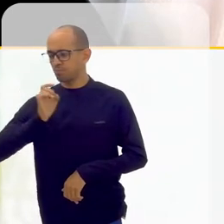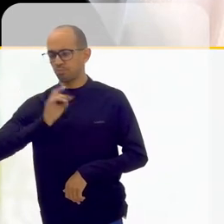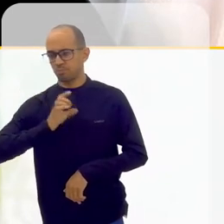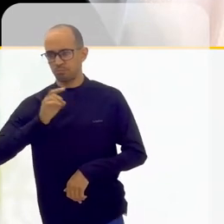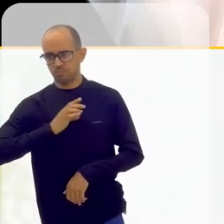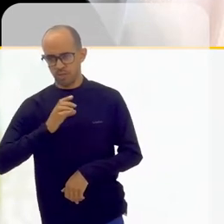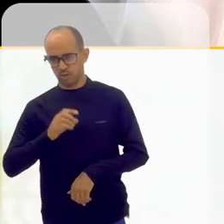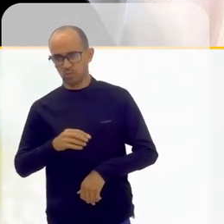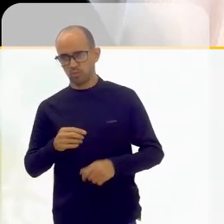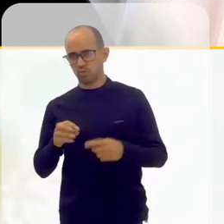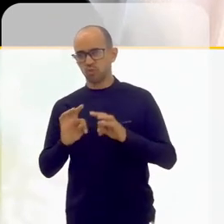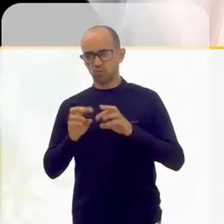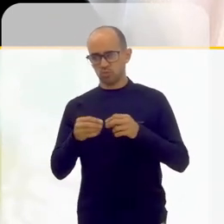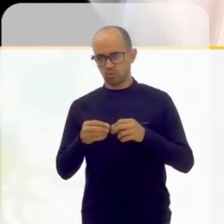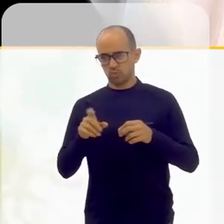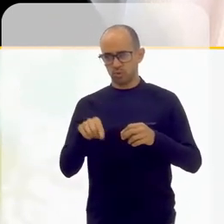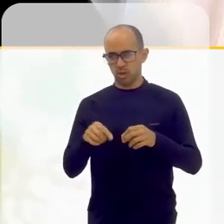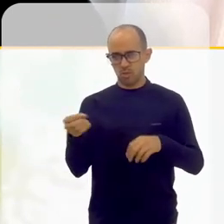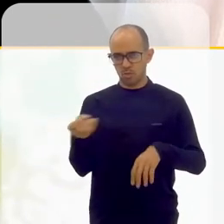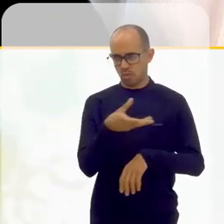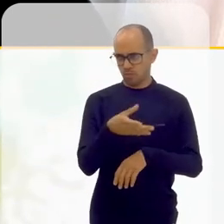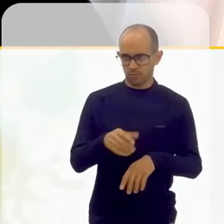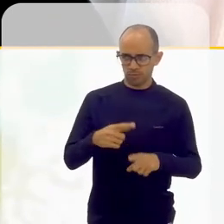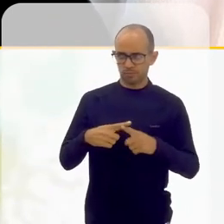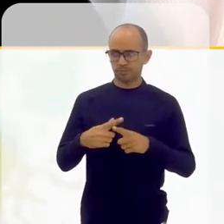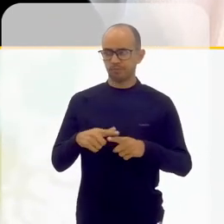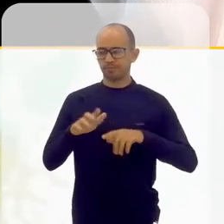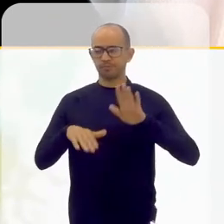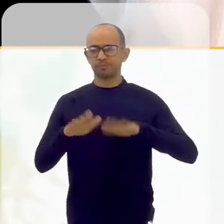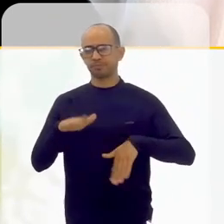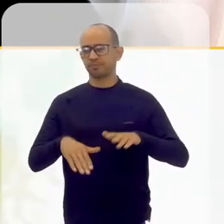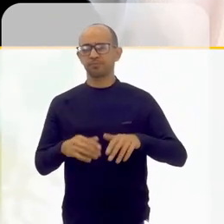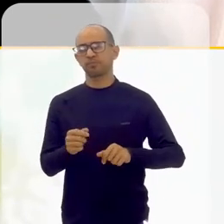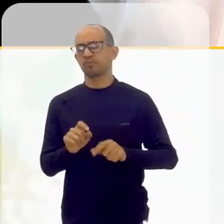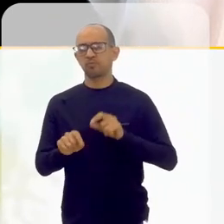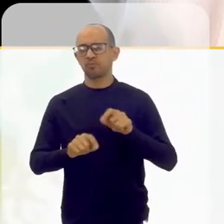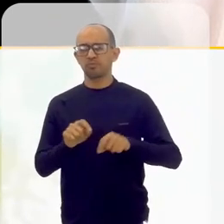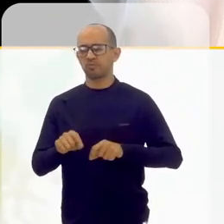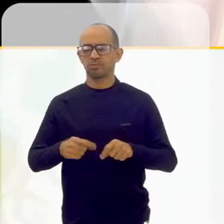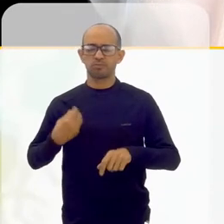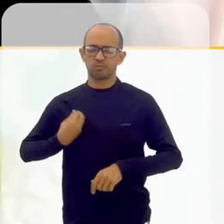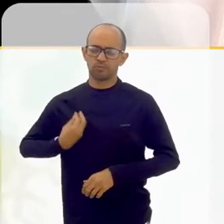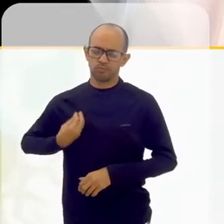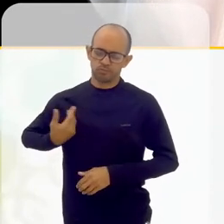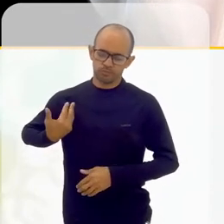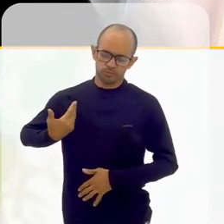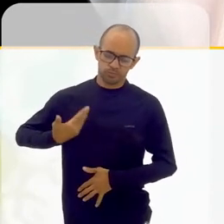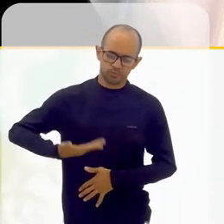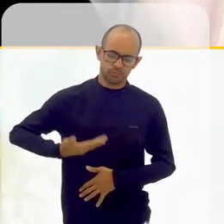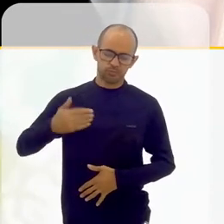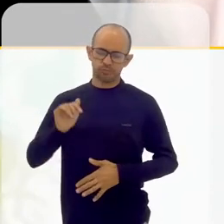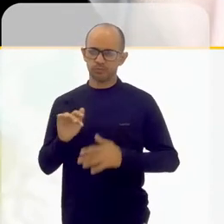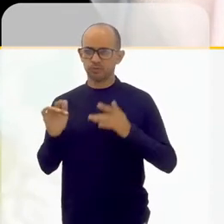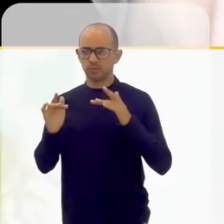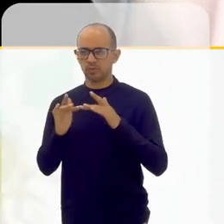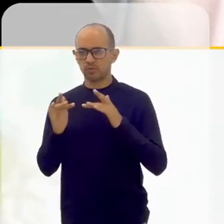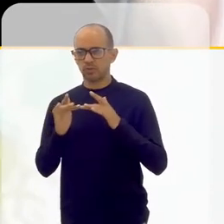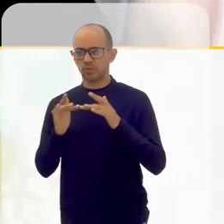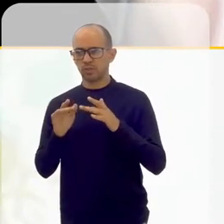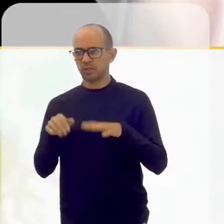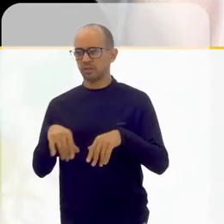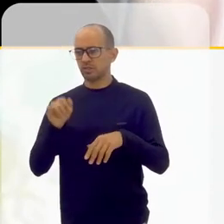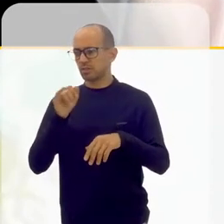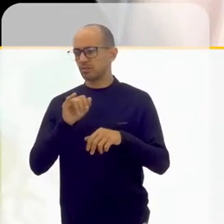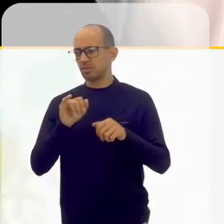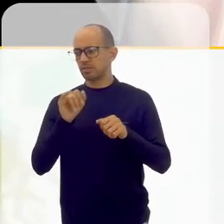medo pelo novo, porque talvez durante toda a sua vida você teve contato muito com uma coisa que você